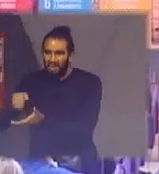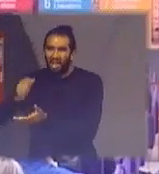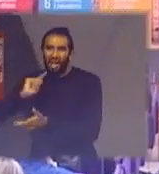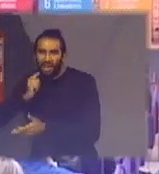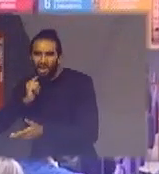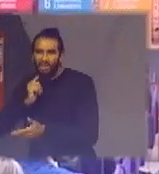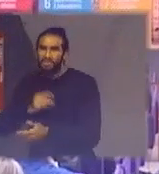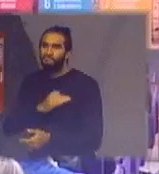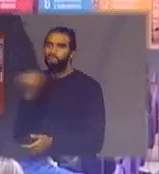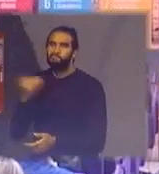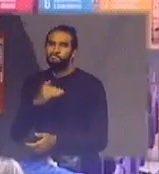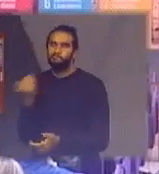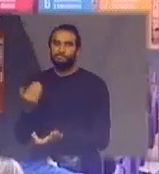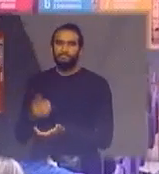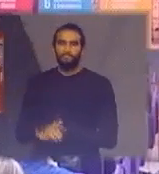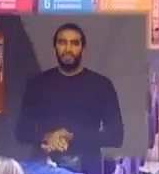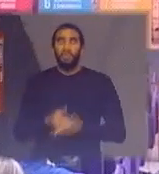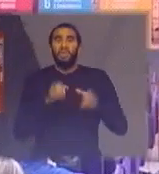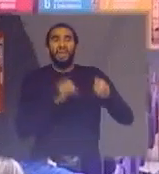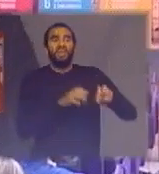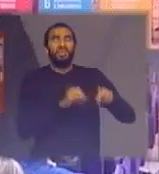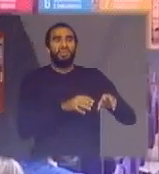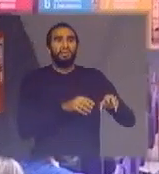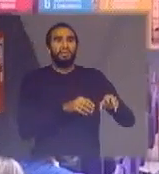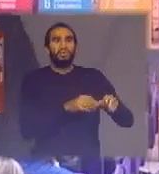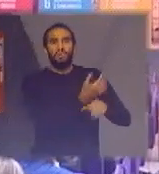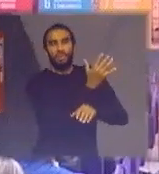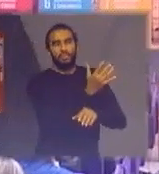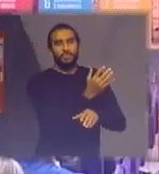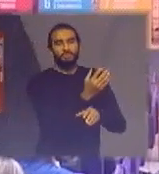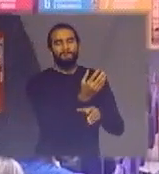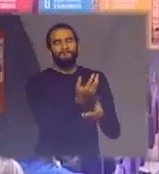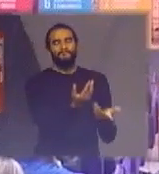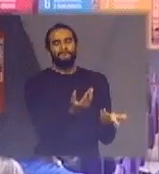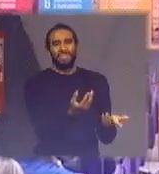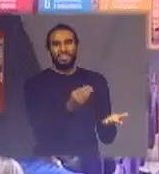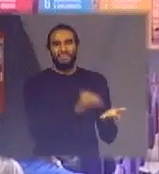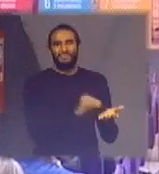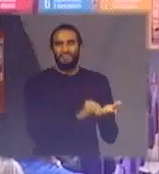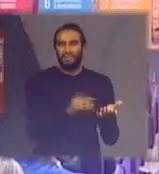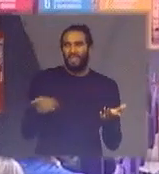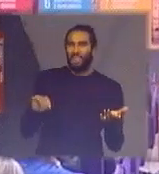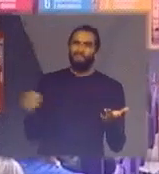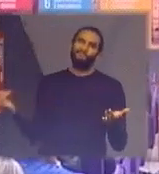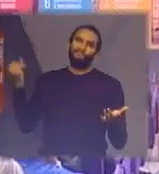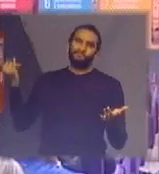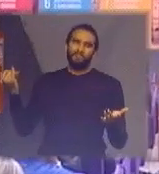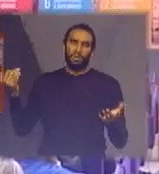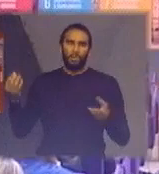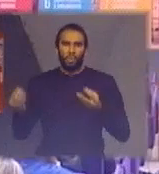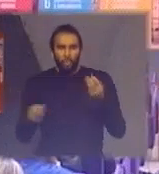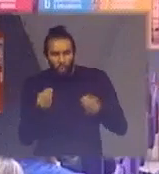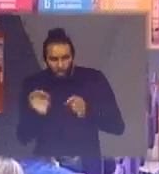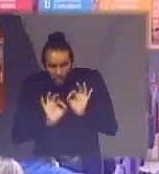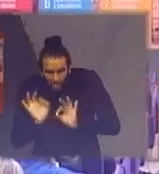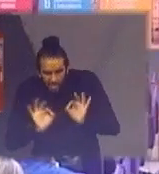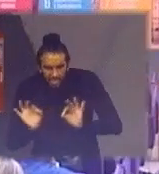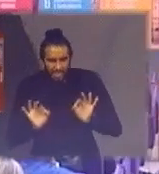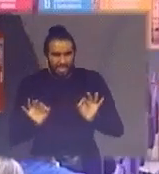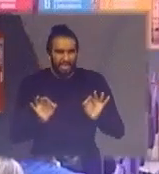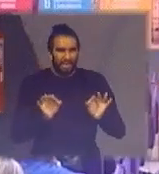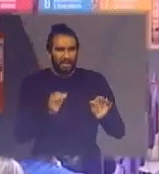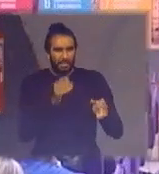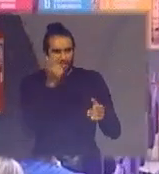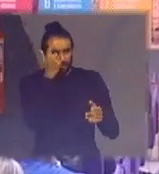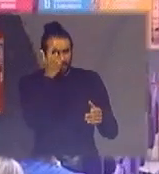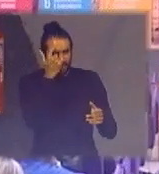a última prioridade a gente não está ainda no momento falta infraestrutura mesmo de gestão de resíduos básica para você entrar